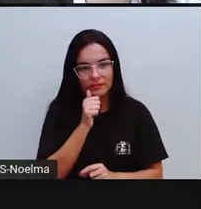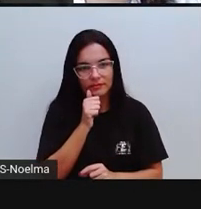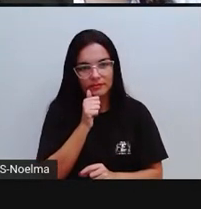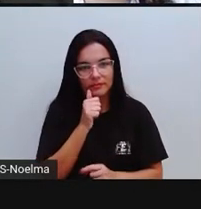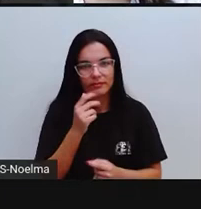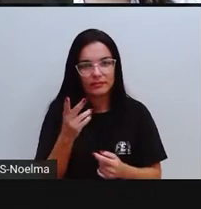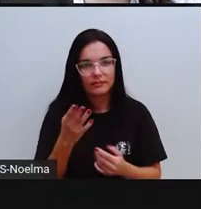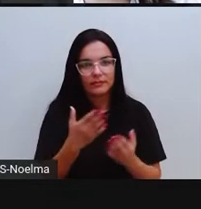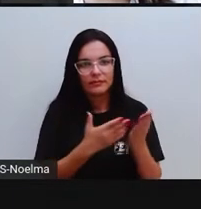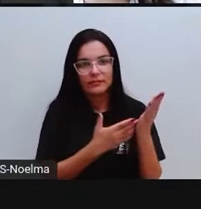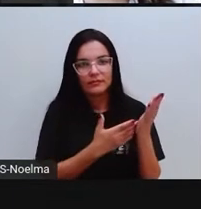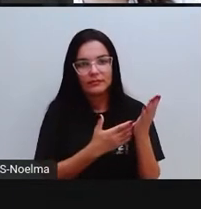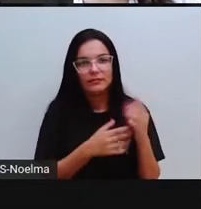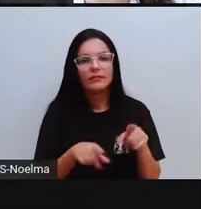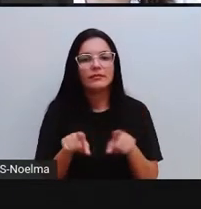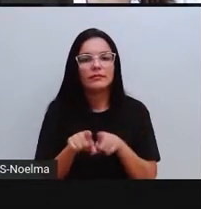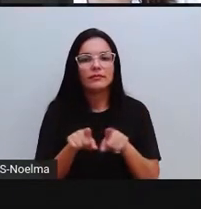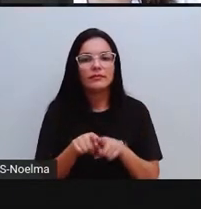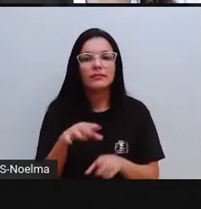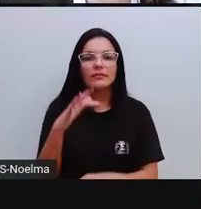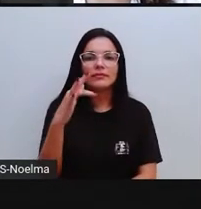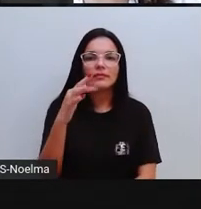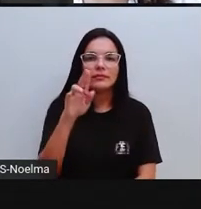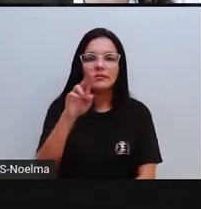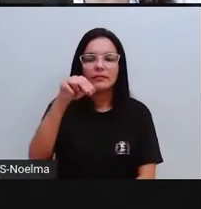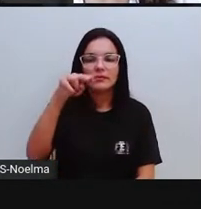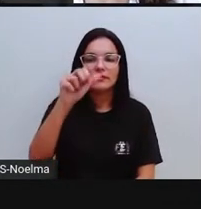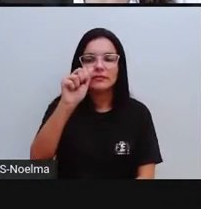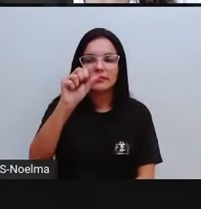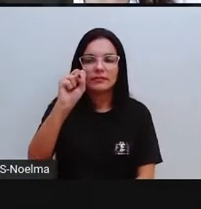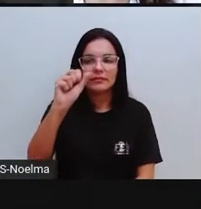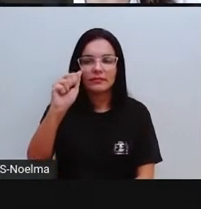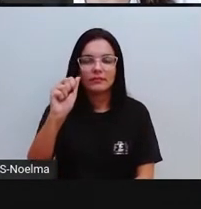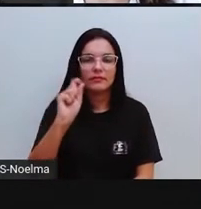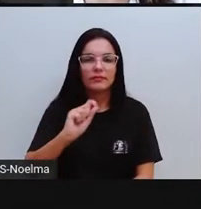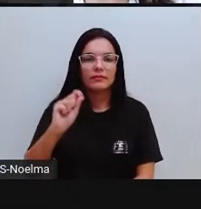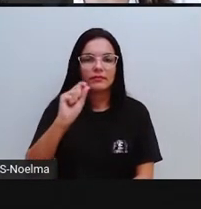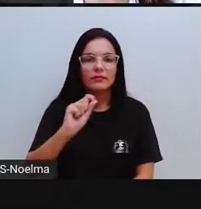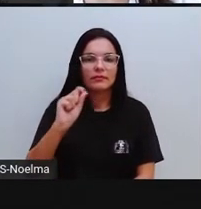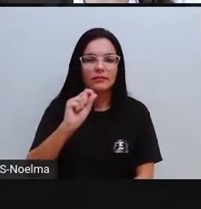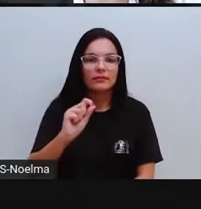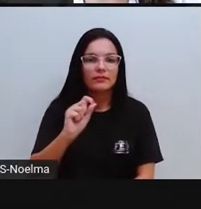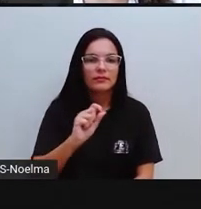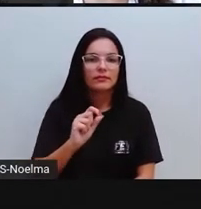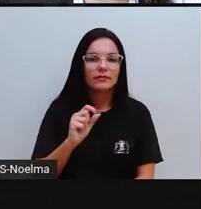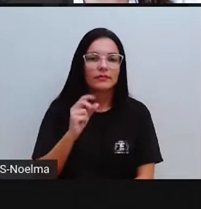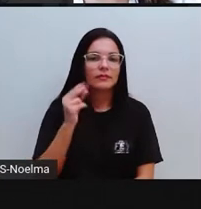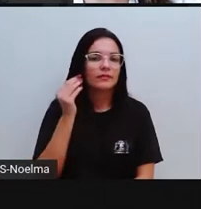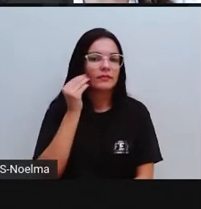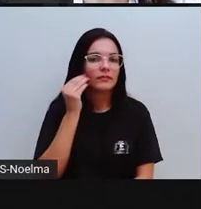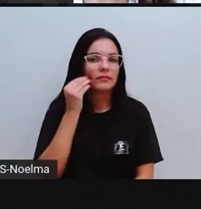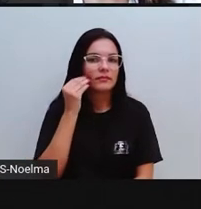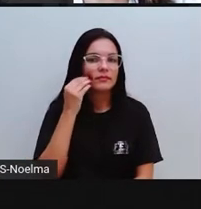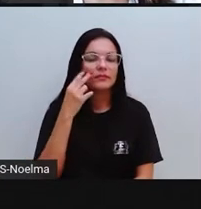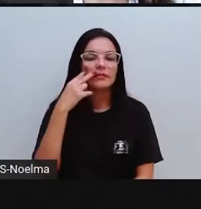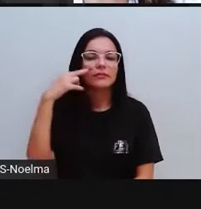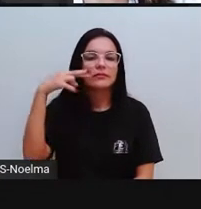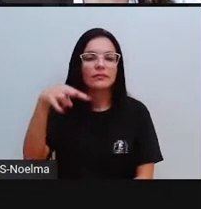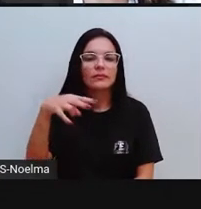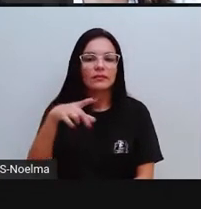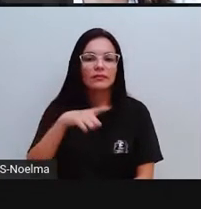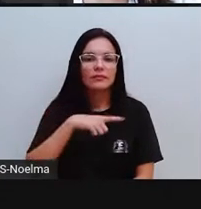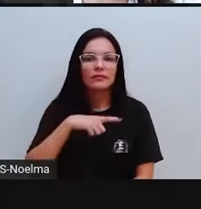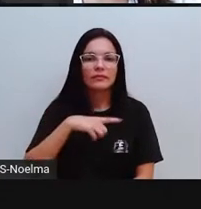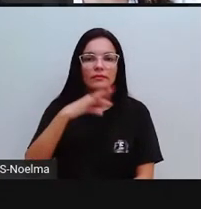lá aqui, falando agora da FUNASA, certo? A FUNASA reconheceu como